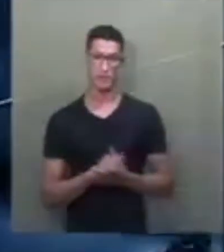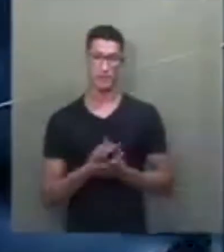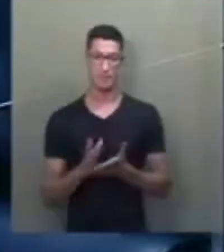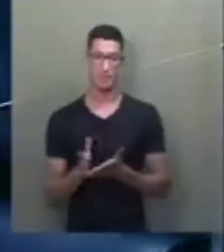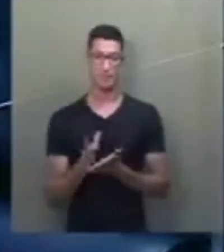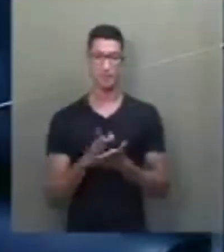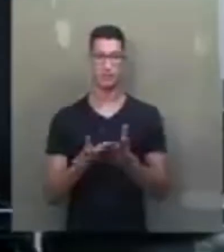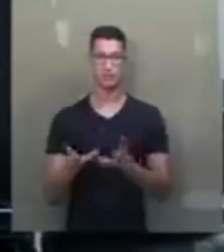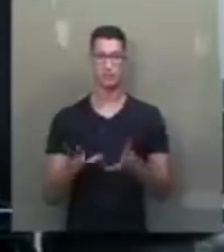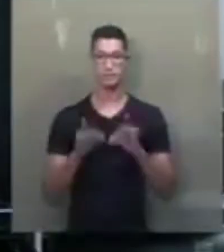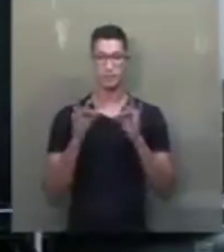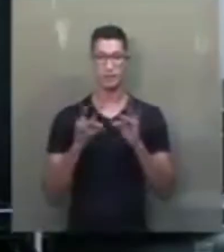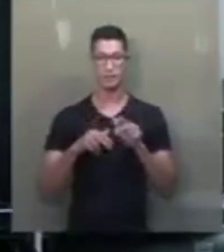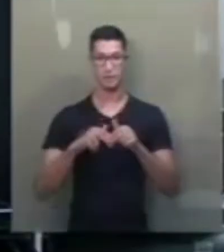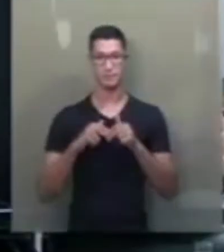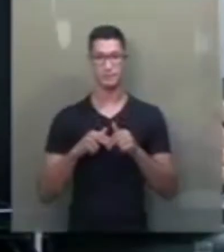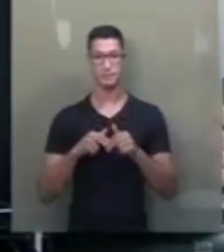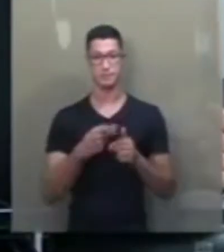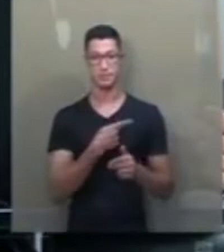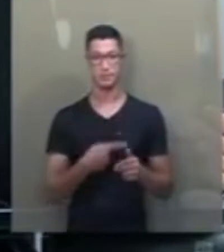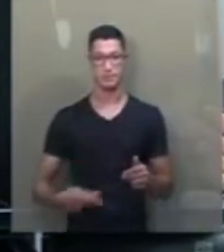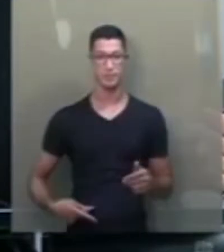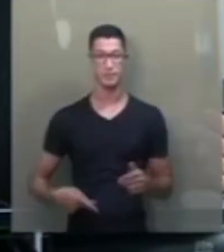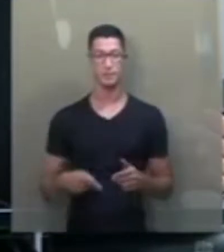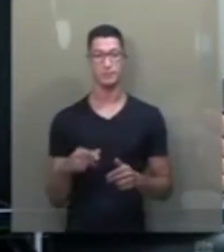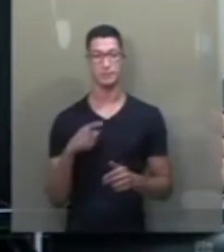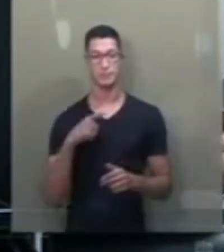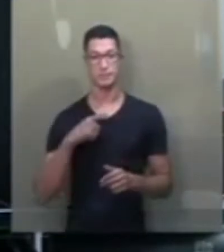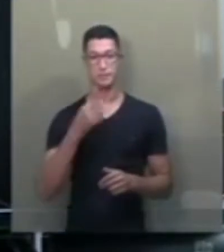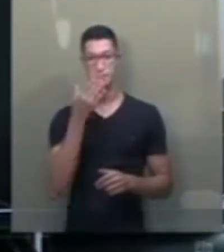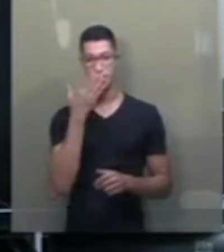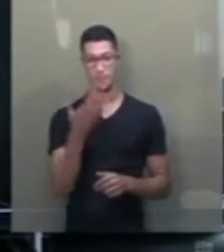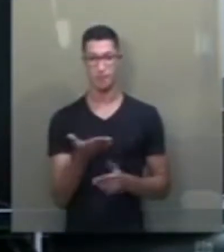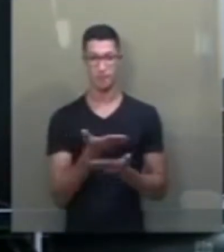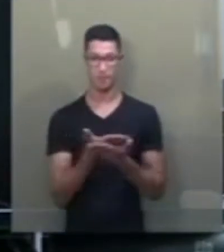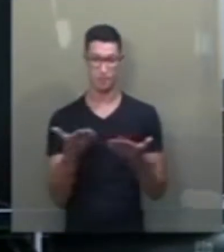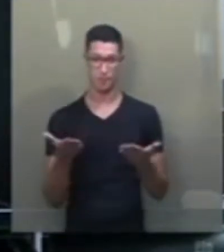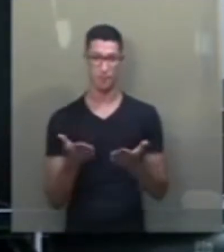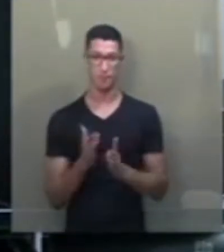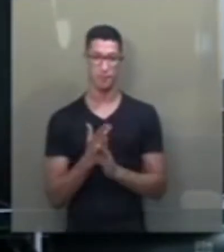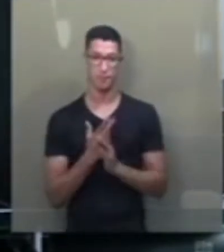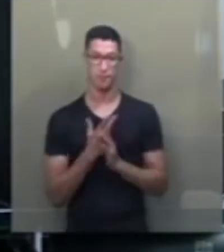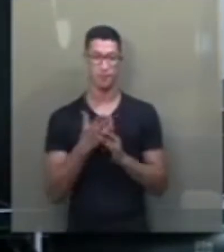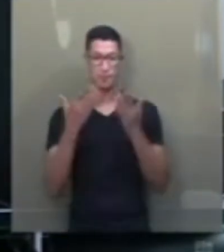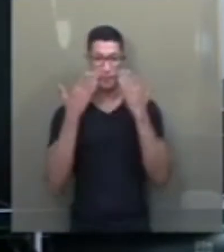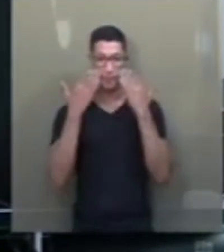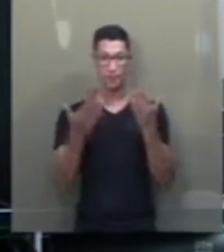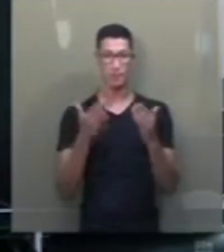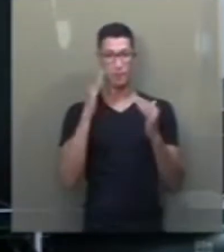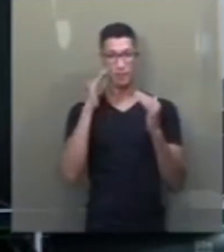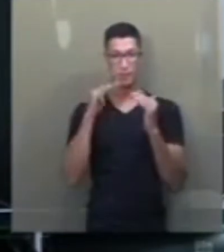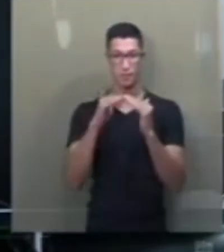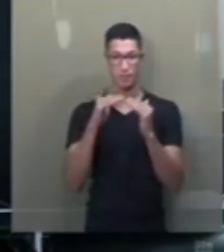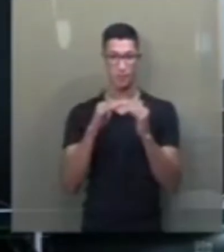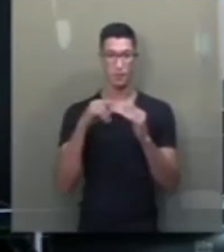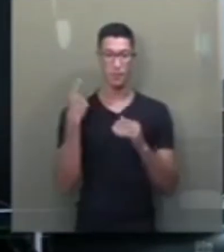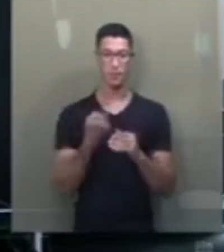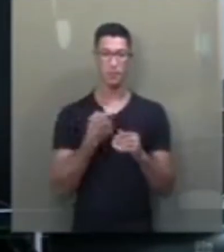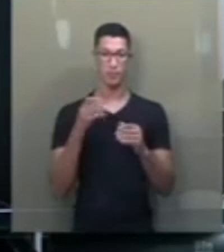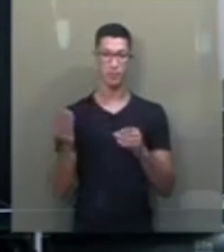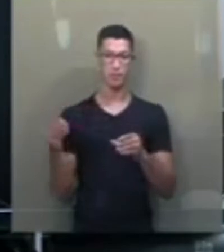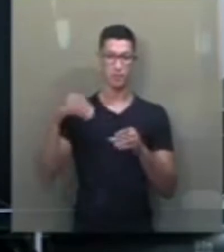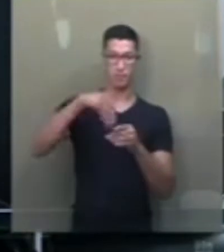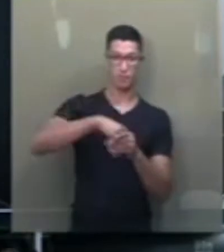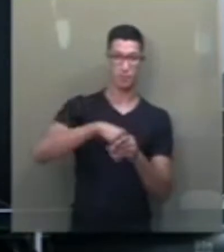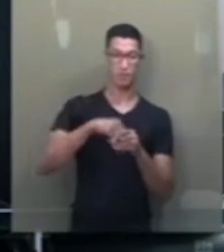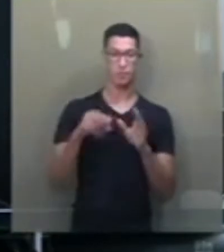Acolhido por esta mesa, ouvindo ao plenário, que se apresenta concordante para que nós incluamos